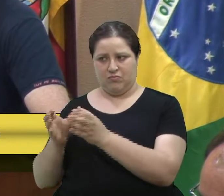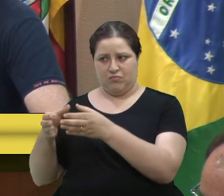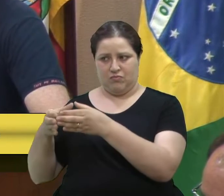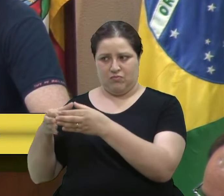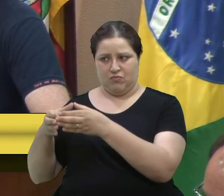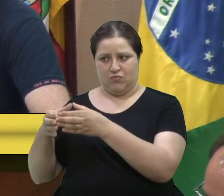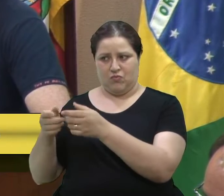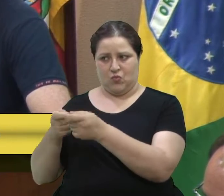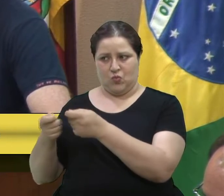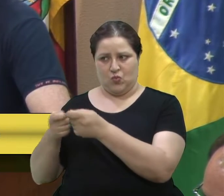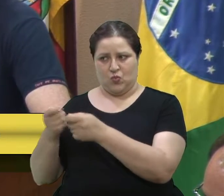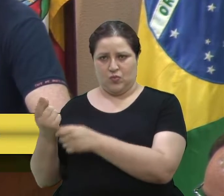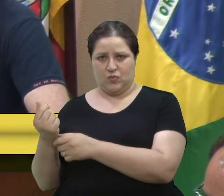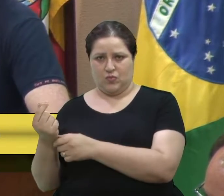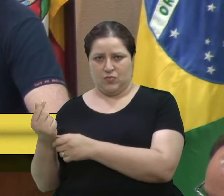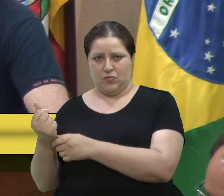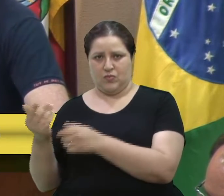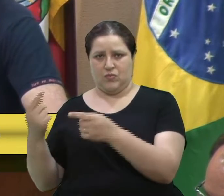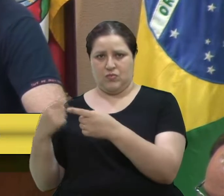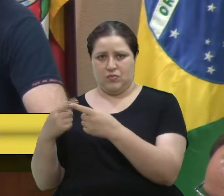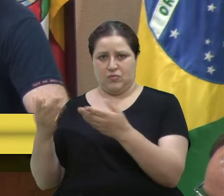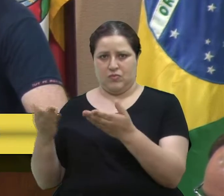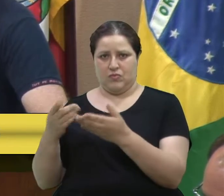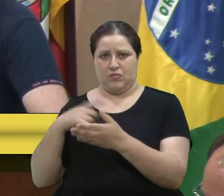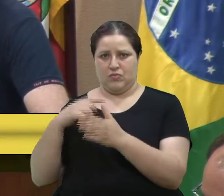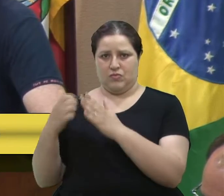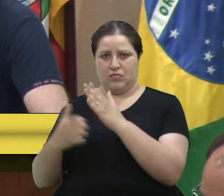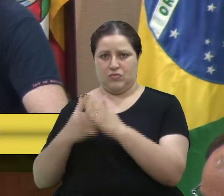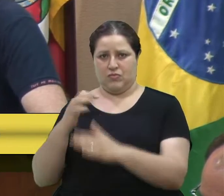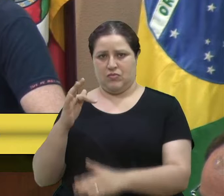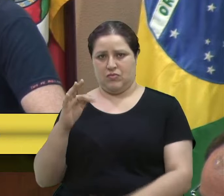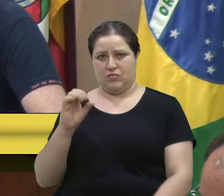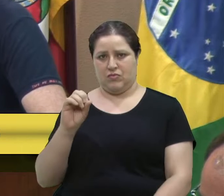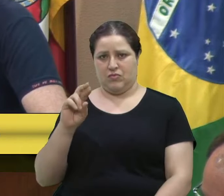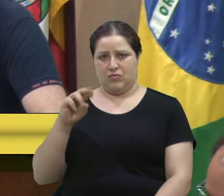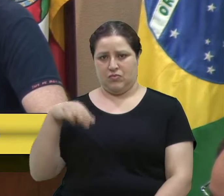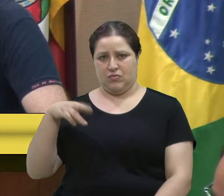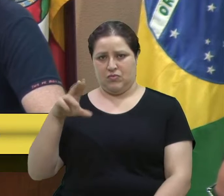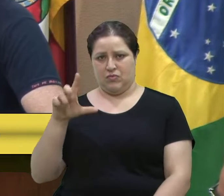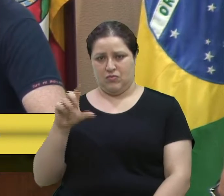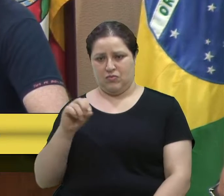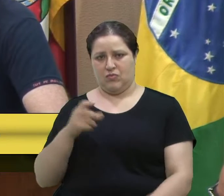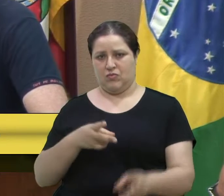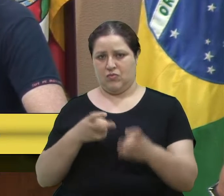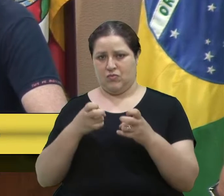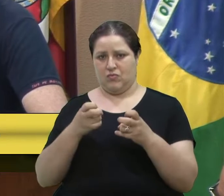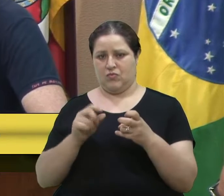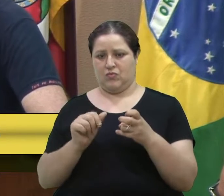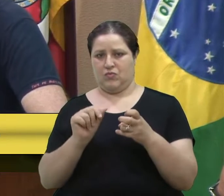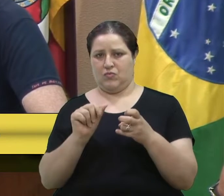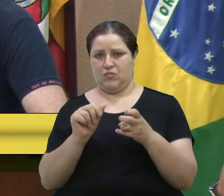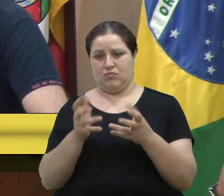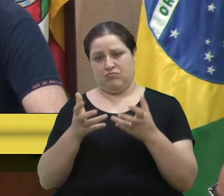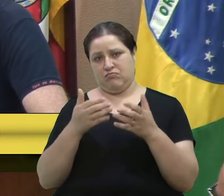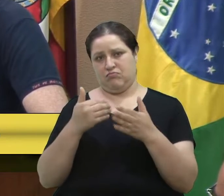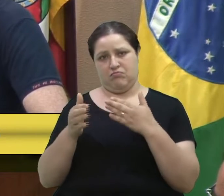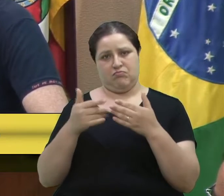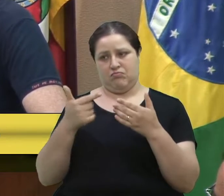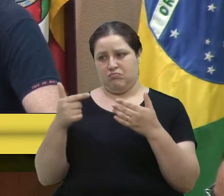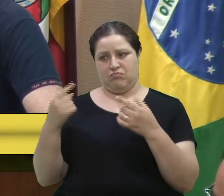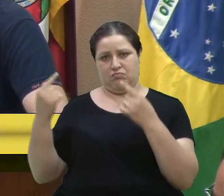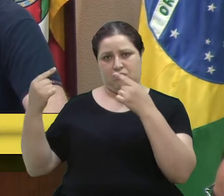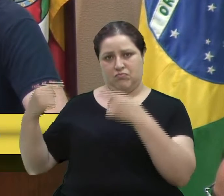preço, porque quem não sabe hoje a fórmula cobra o preço que quer e não tem concorrência. Ou seja, é um monopólio. Abre aspas.